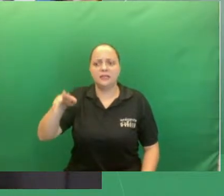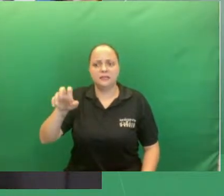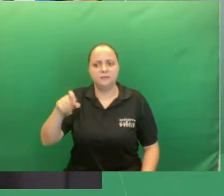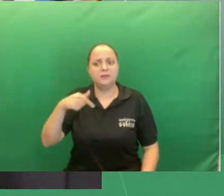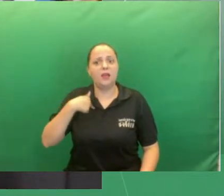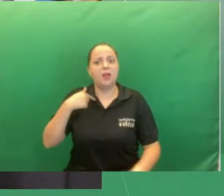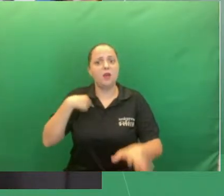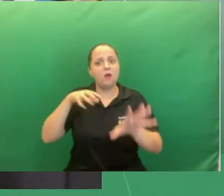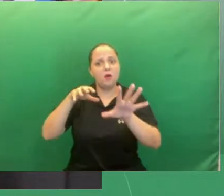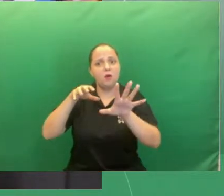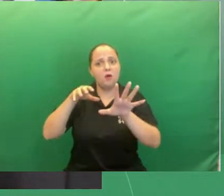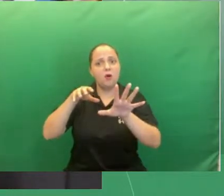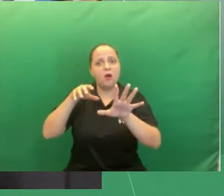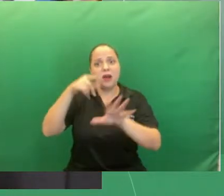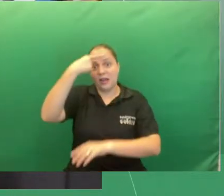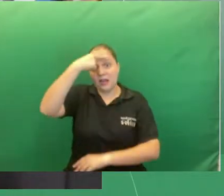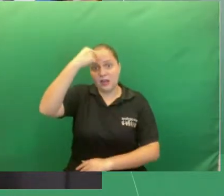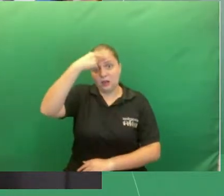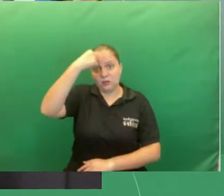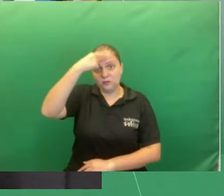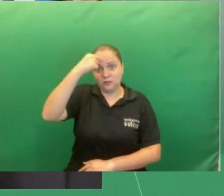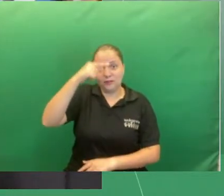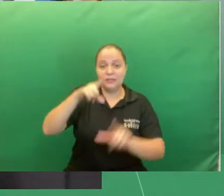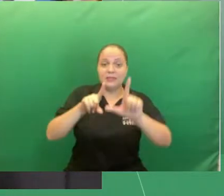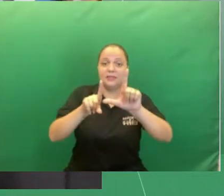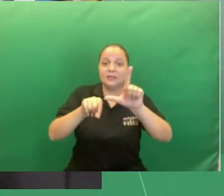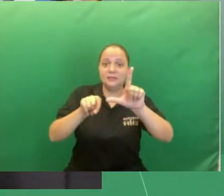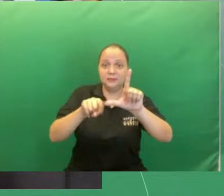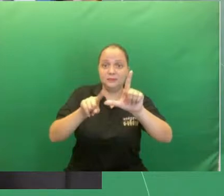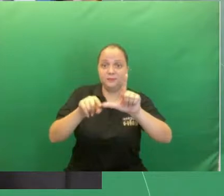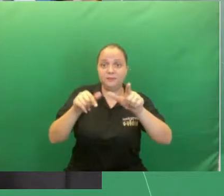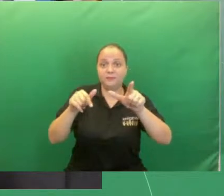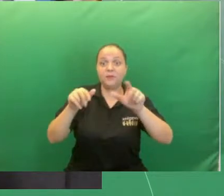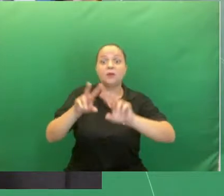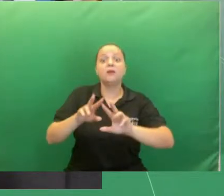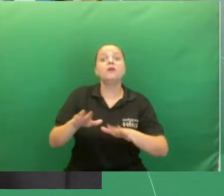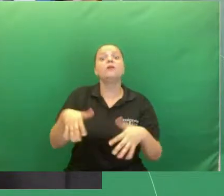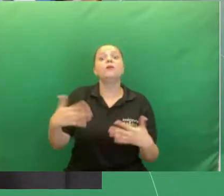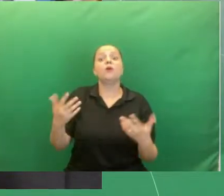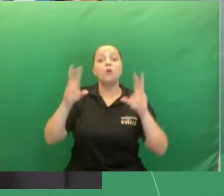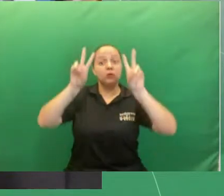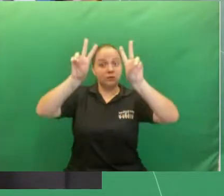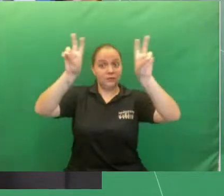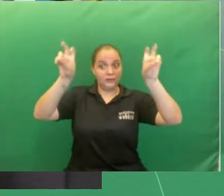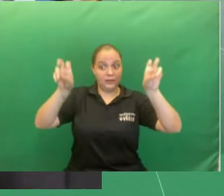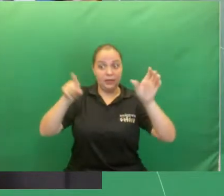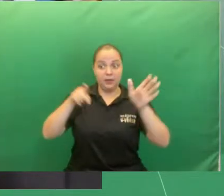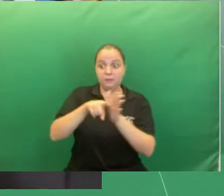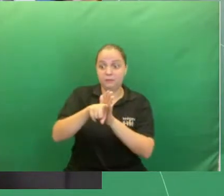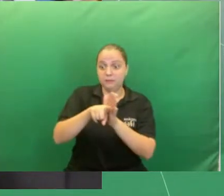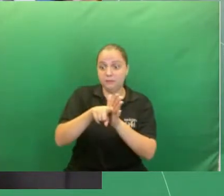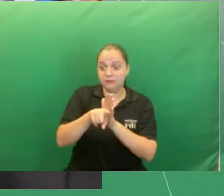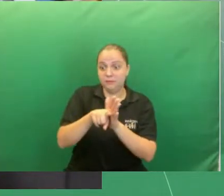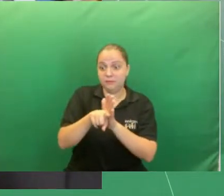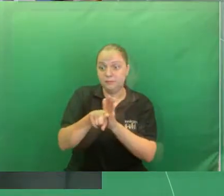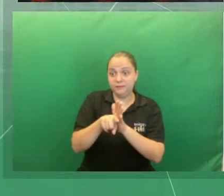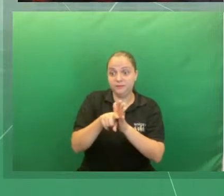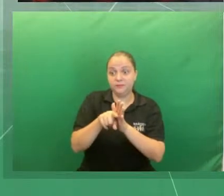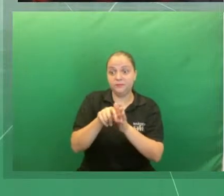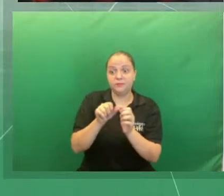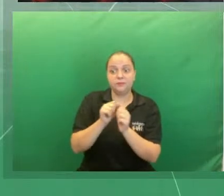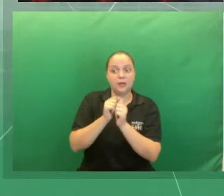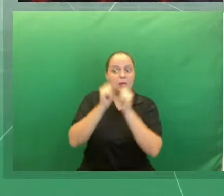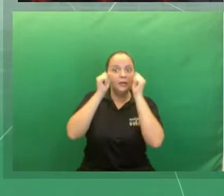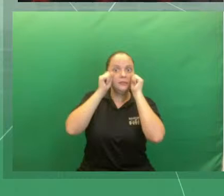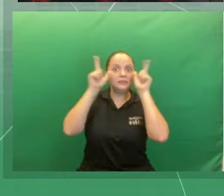Letras. Eu vos apresento o tema da minha pesquisa, próximo, que é despertar